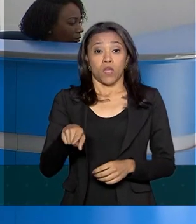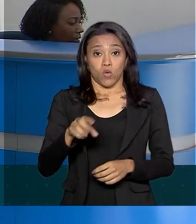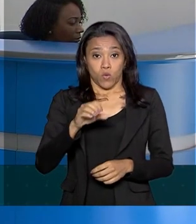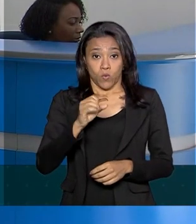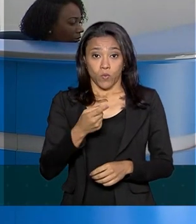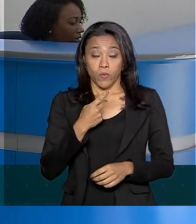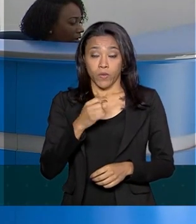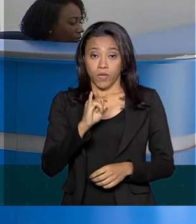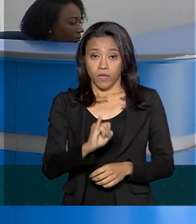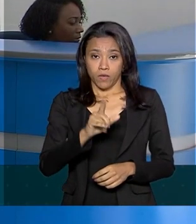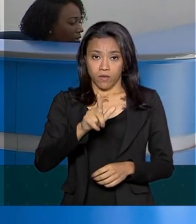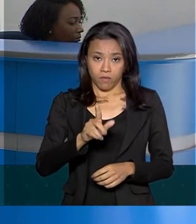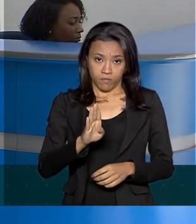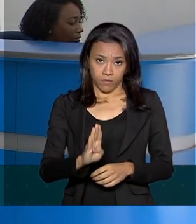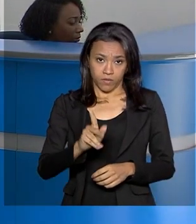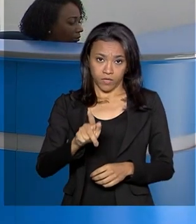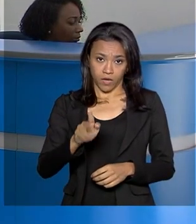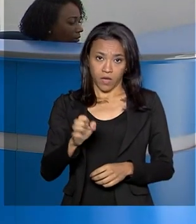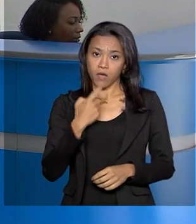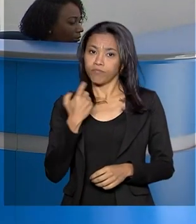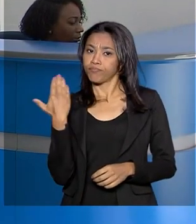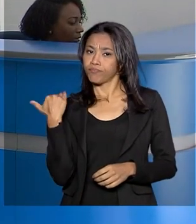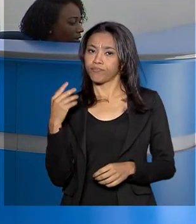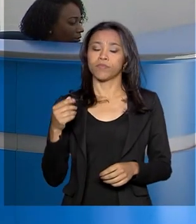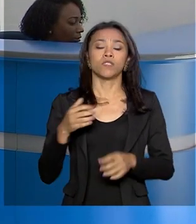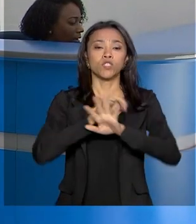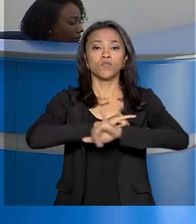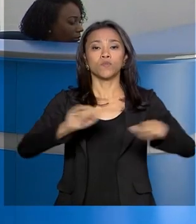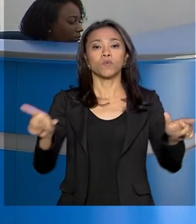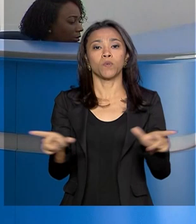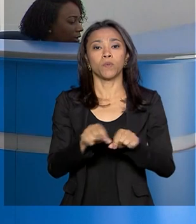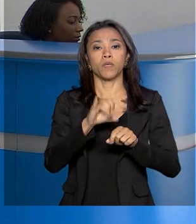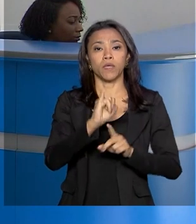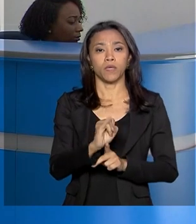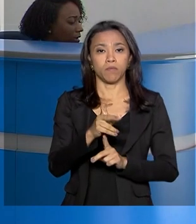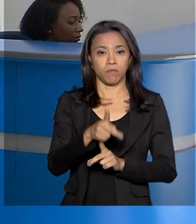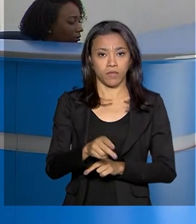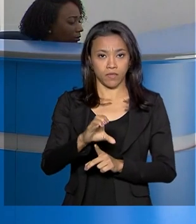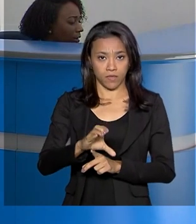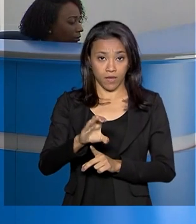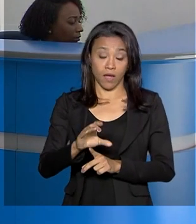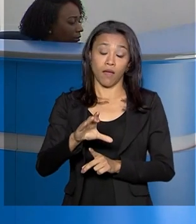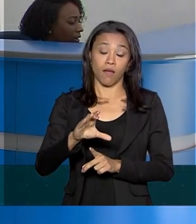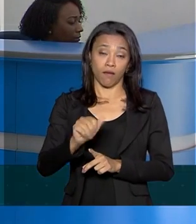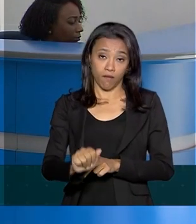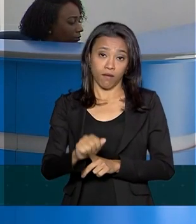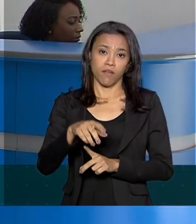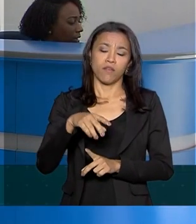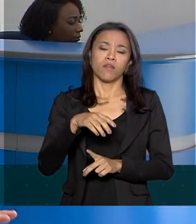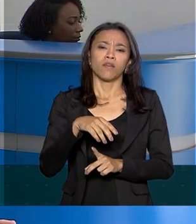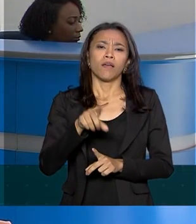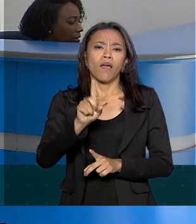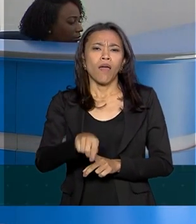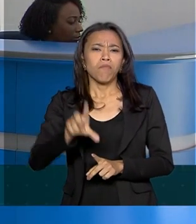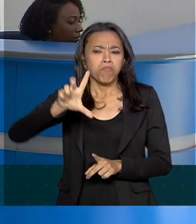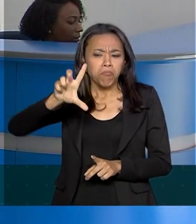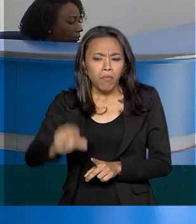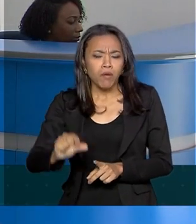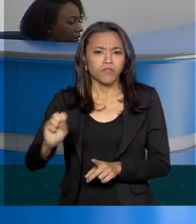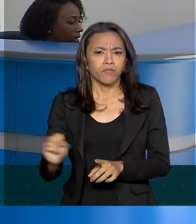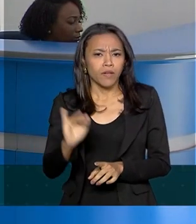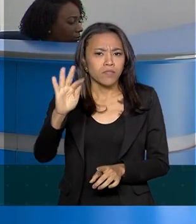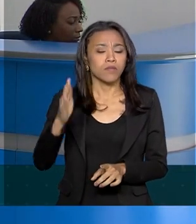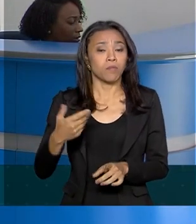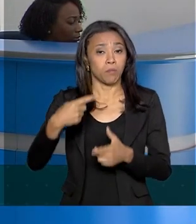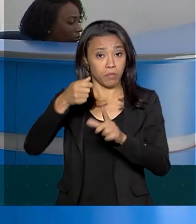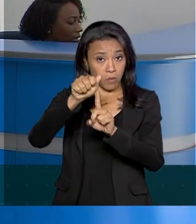Índice Nacional de Preços ao Consumidor Amplo, IPCA, de julho, que foi de 0,19%. Foi o resultado mais baixo para o